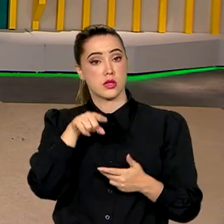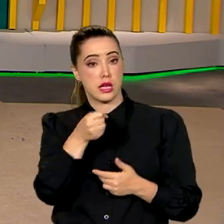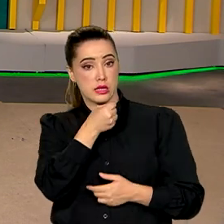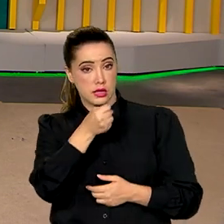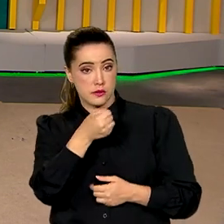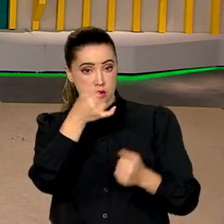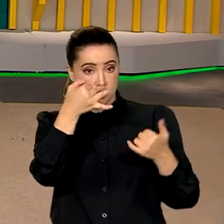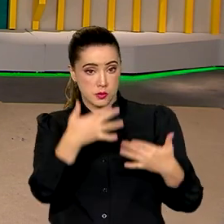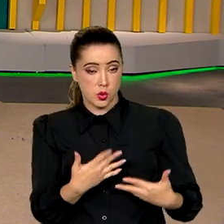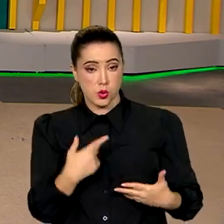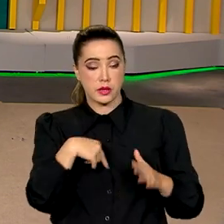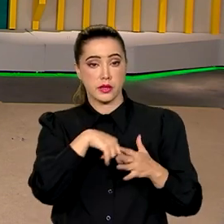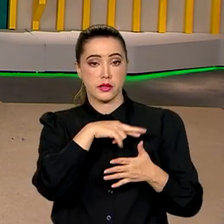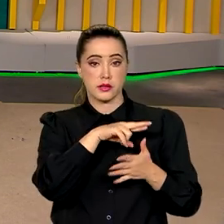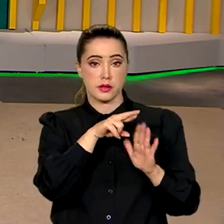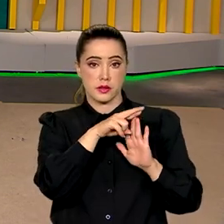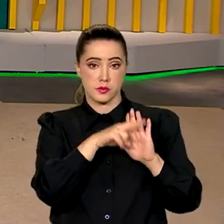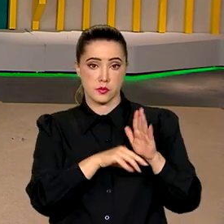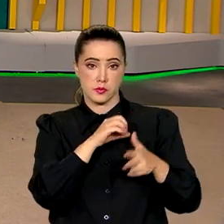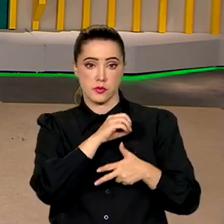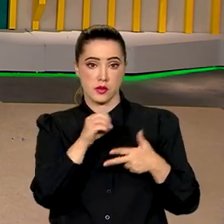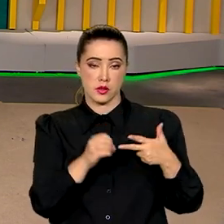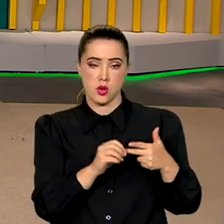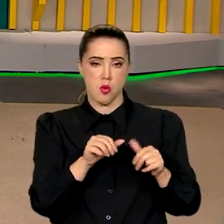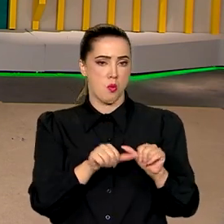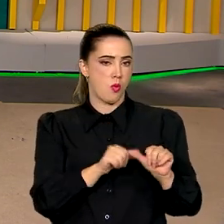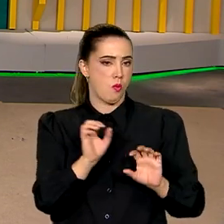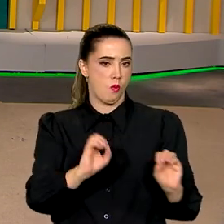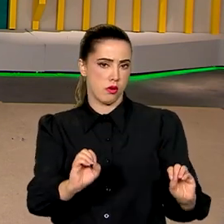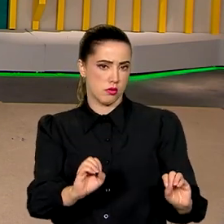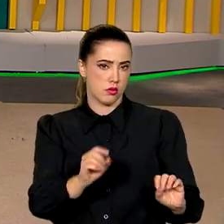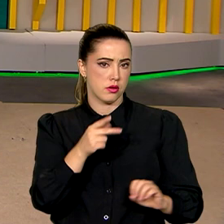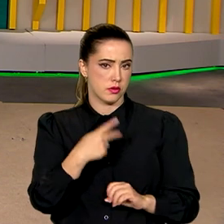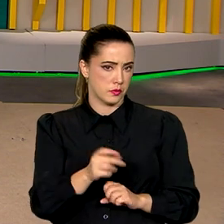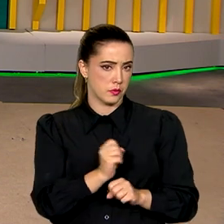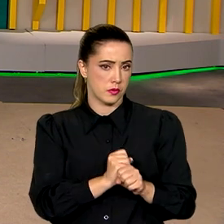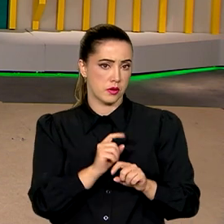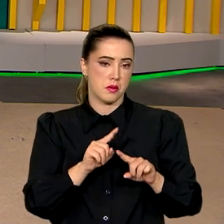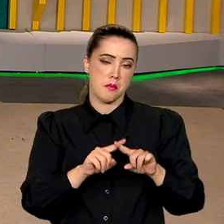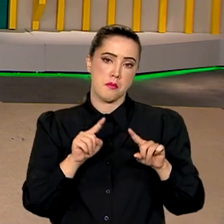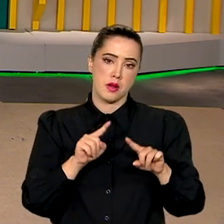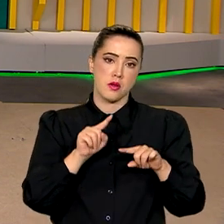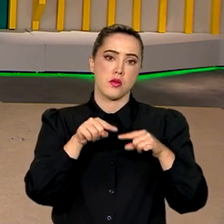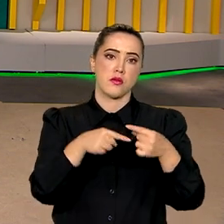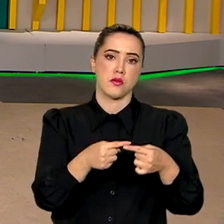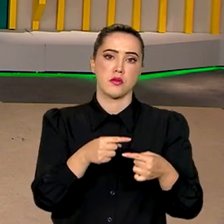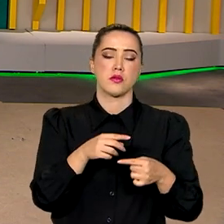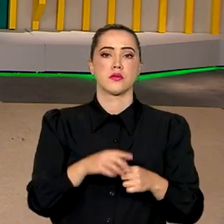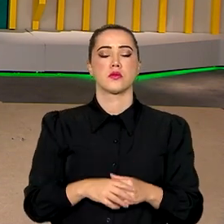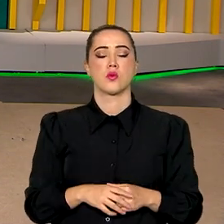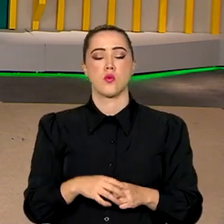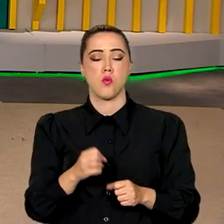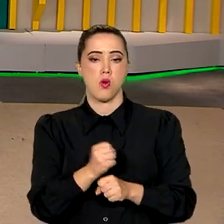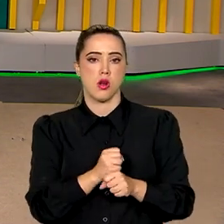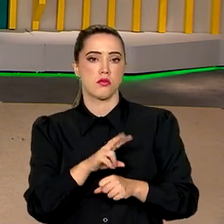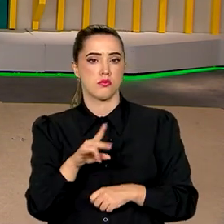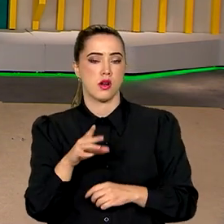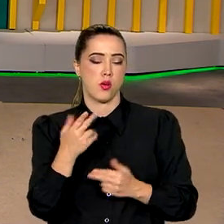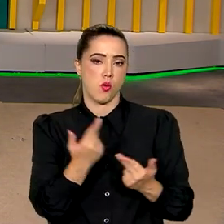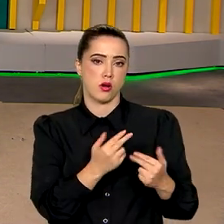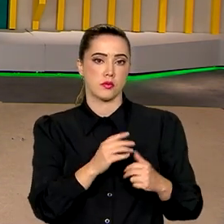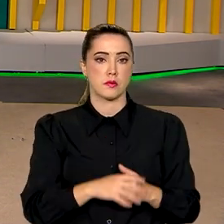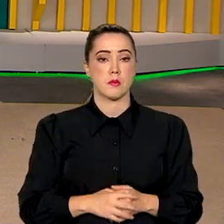entrevista, ele confirmou que as regras do Enem não serão modificadas para este ano e para o ano que vem. O ministro da